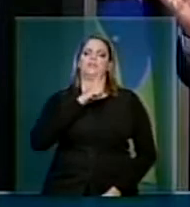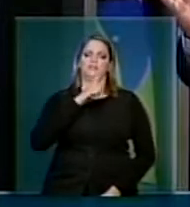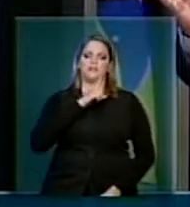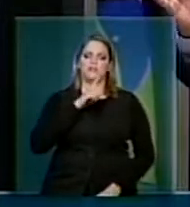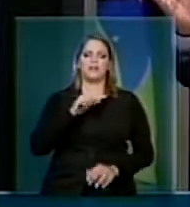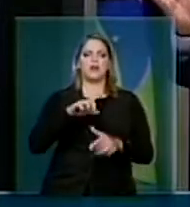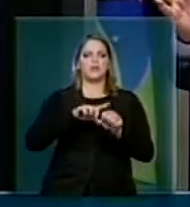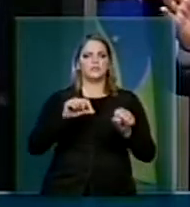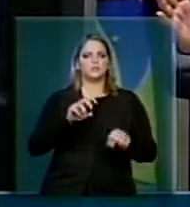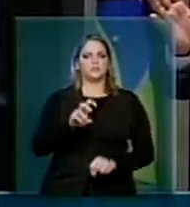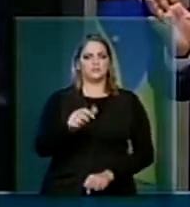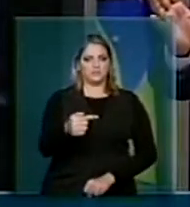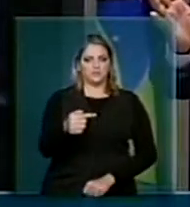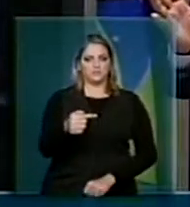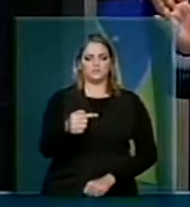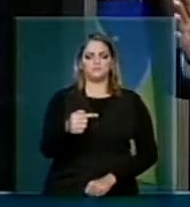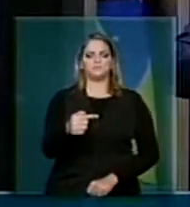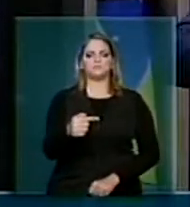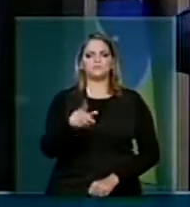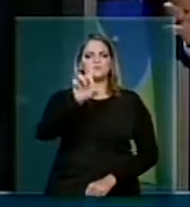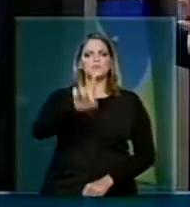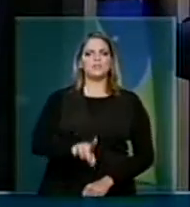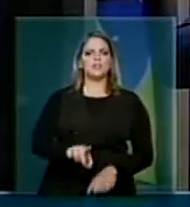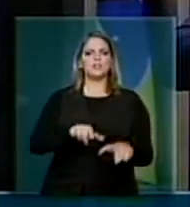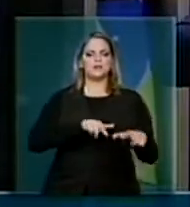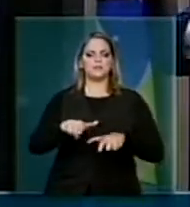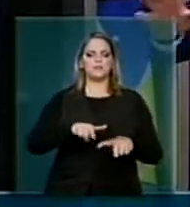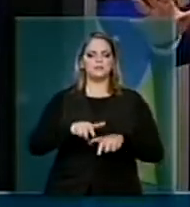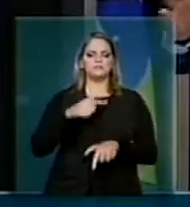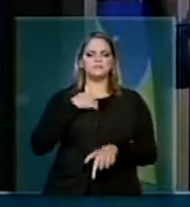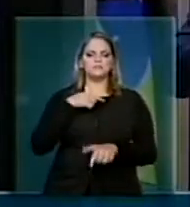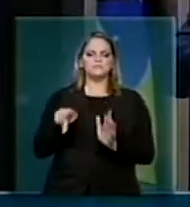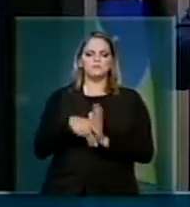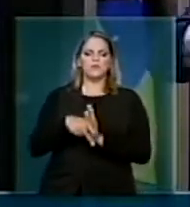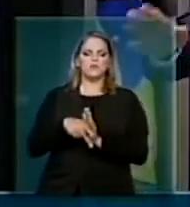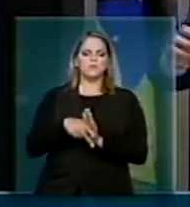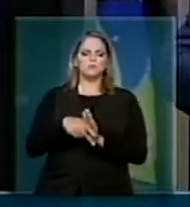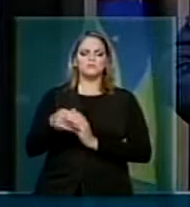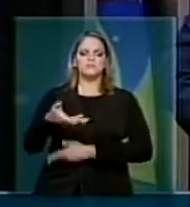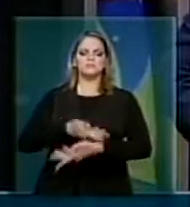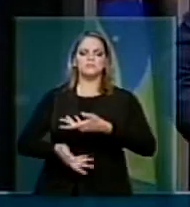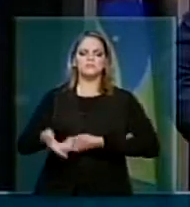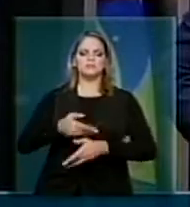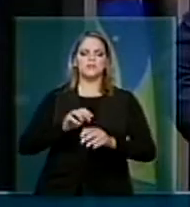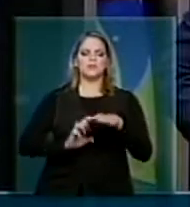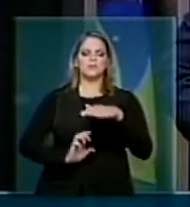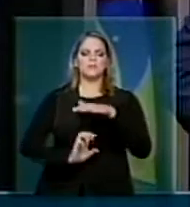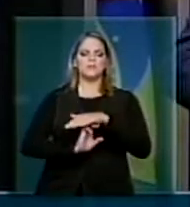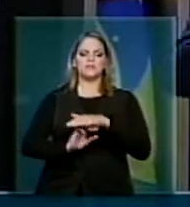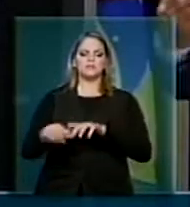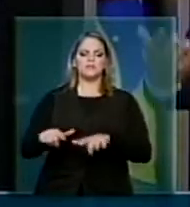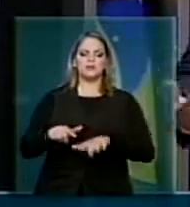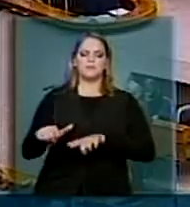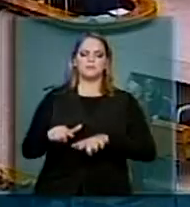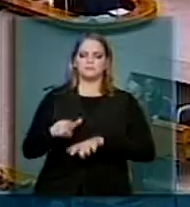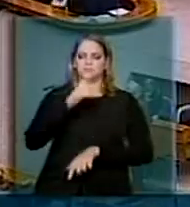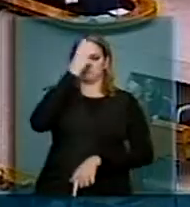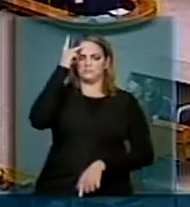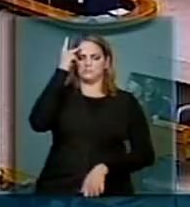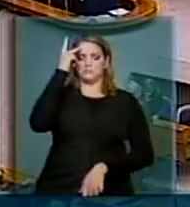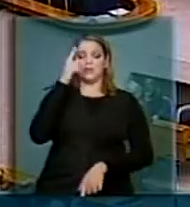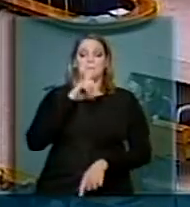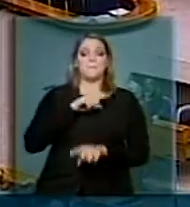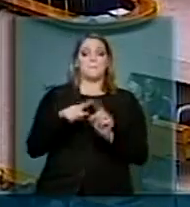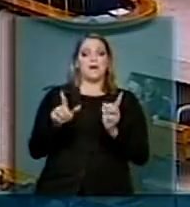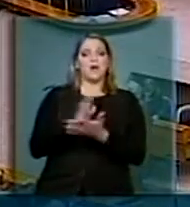artigo 7. Os direitos dos trabalhadores. É próprio da relação empregado-empresa, mas tem alguns direitos